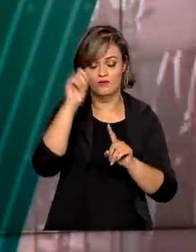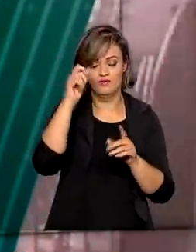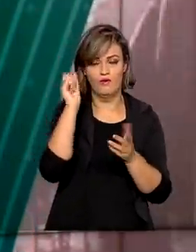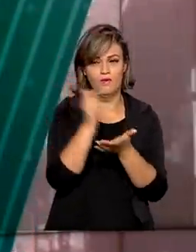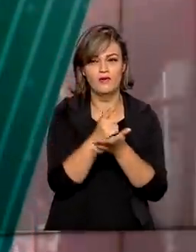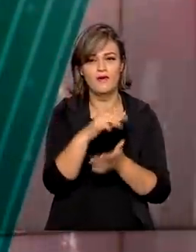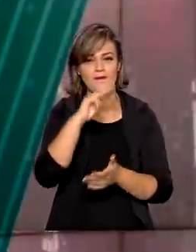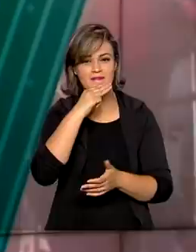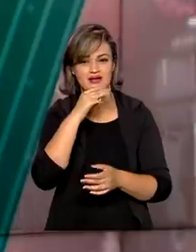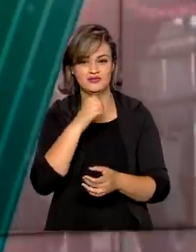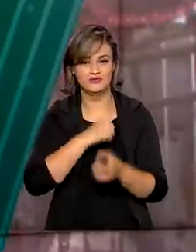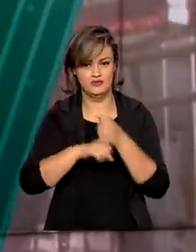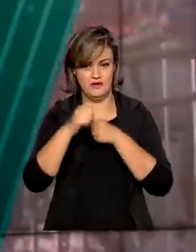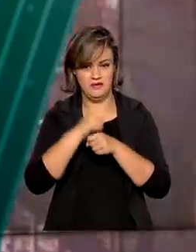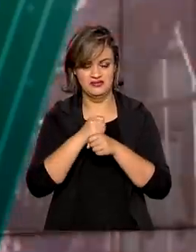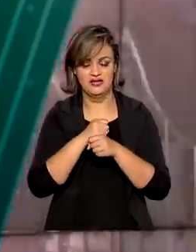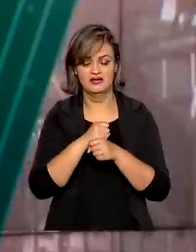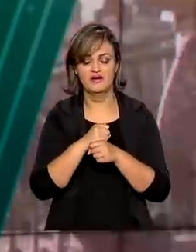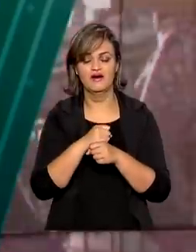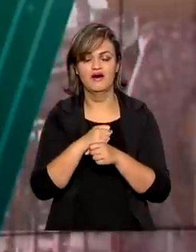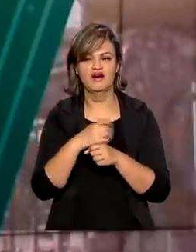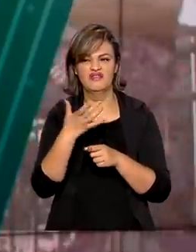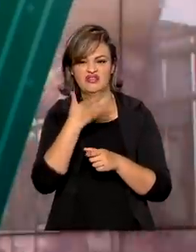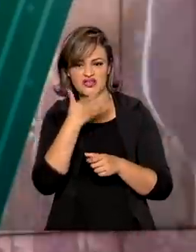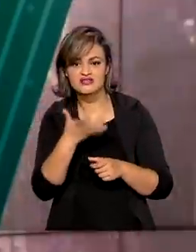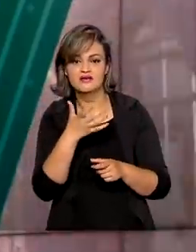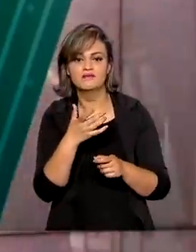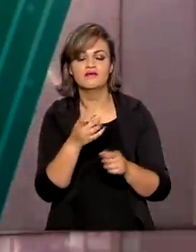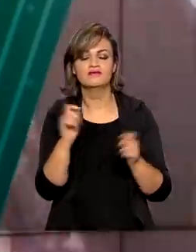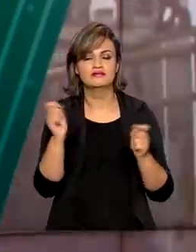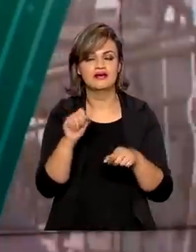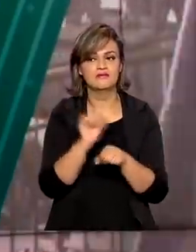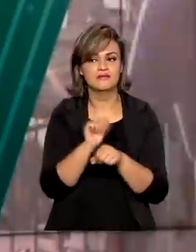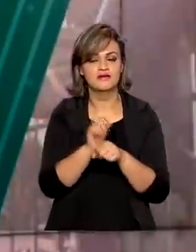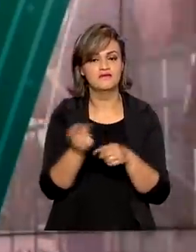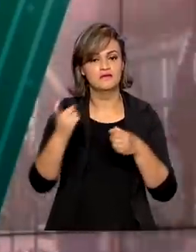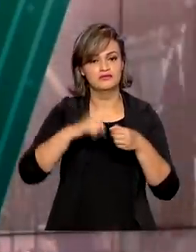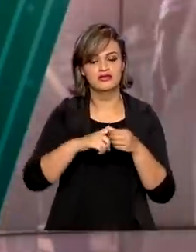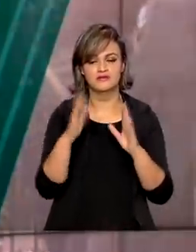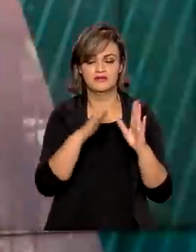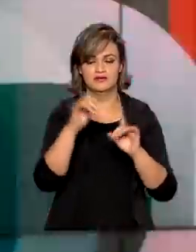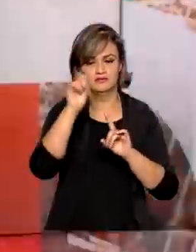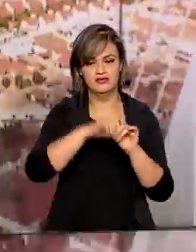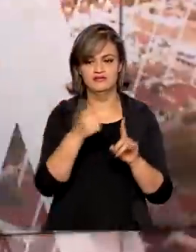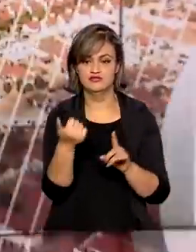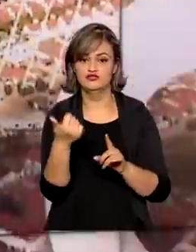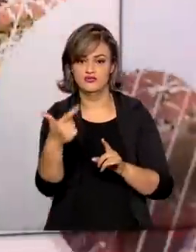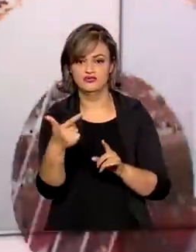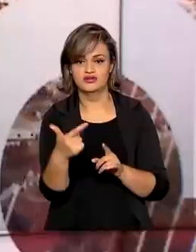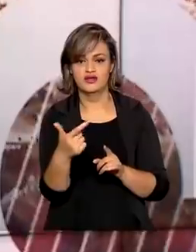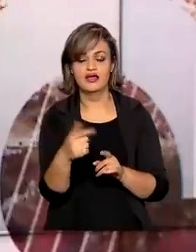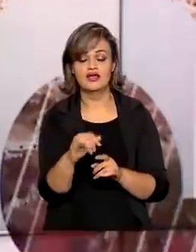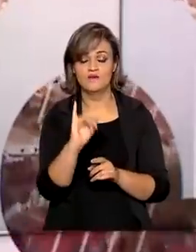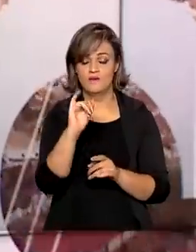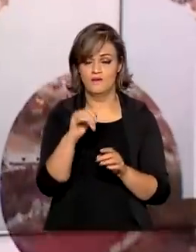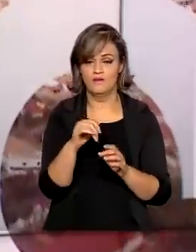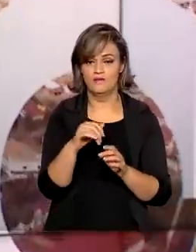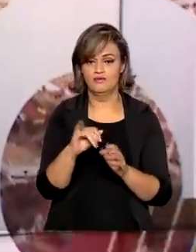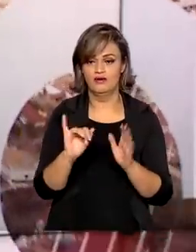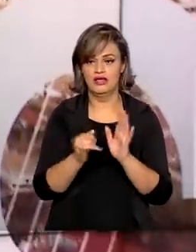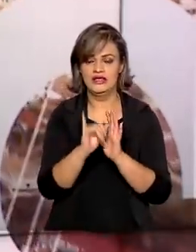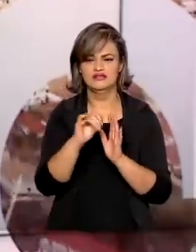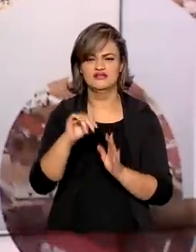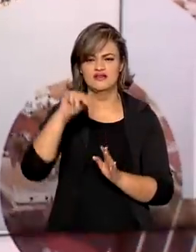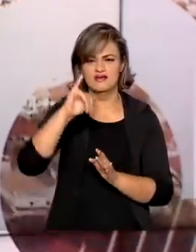deste ano poderão ser reembolsadas em até 12 meses. O valor do reembolso pode ser corrigido pelo INPC, o Índice